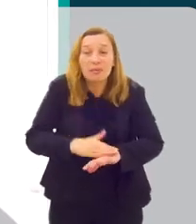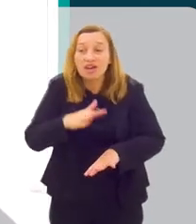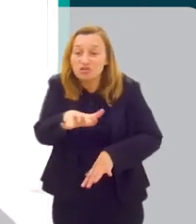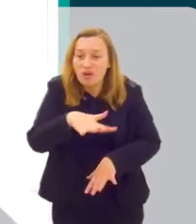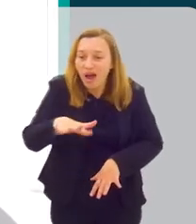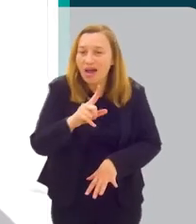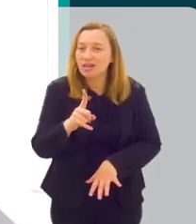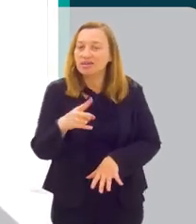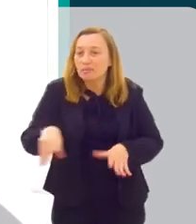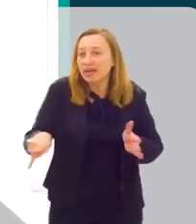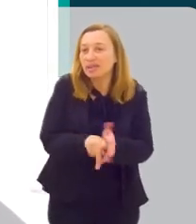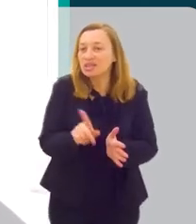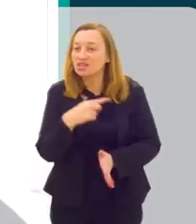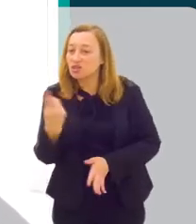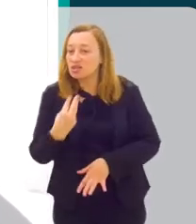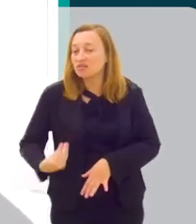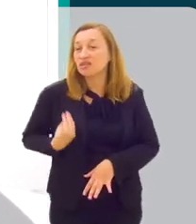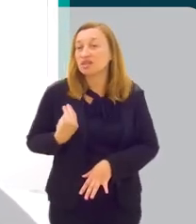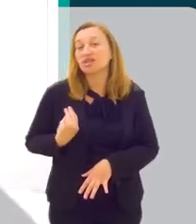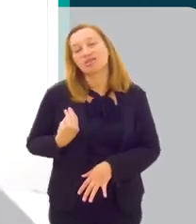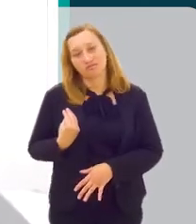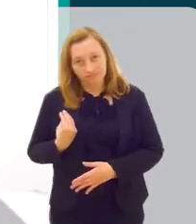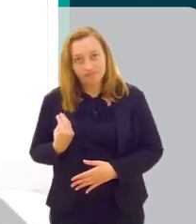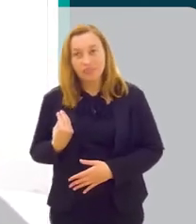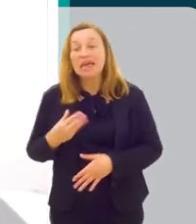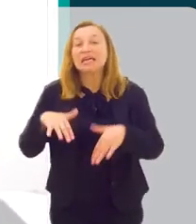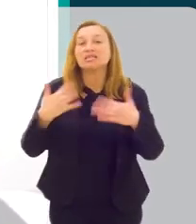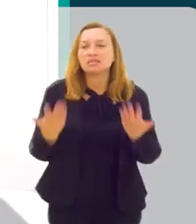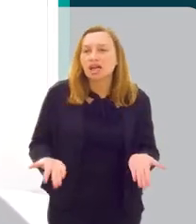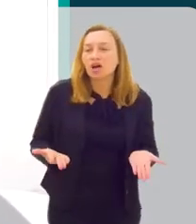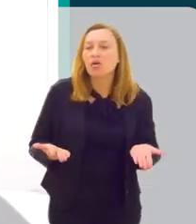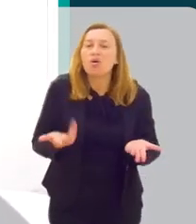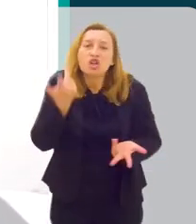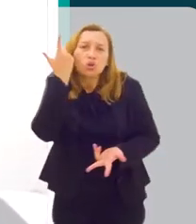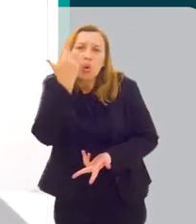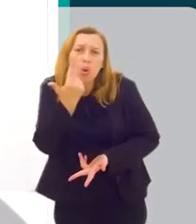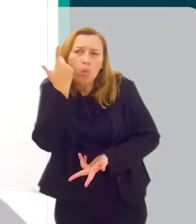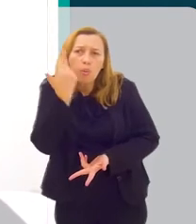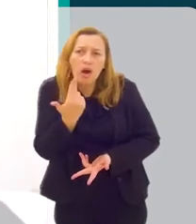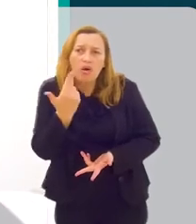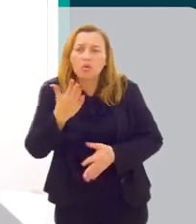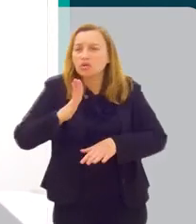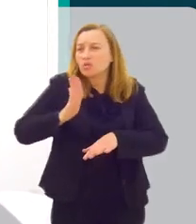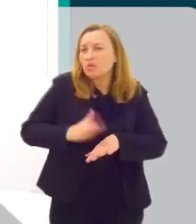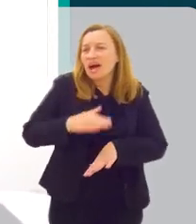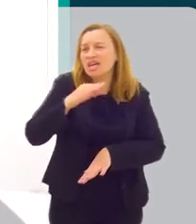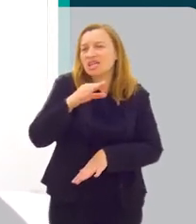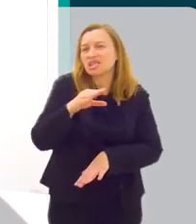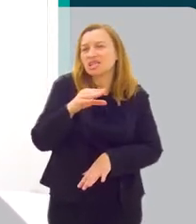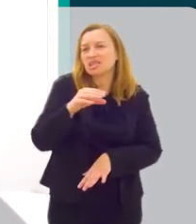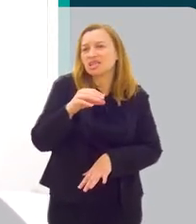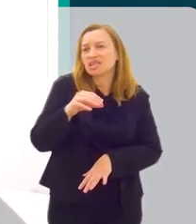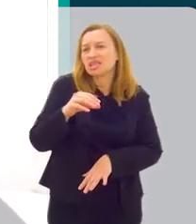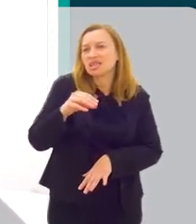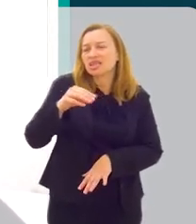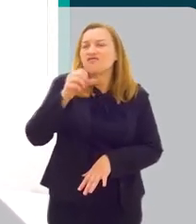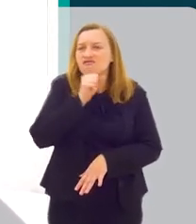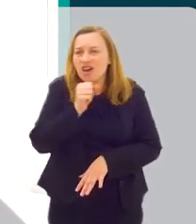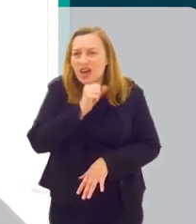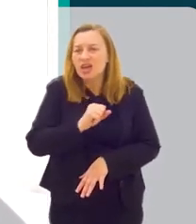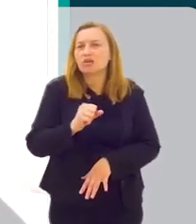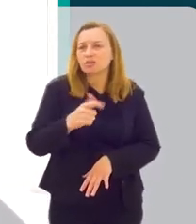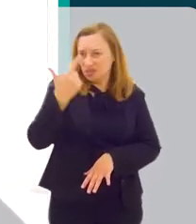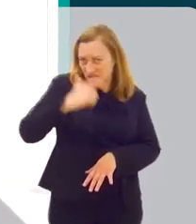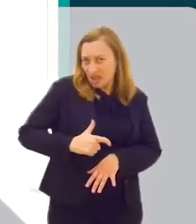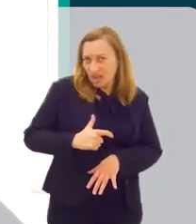sexo é mais uma área da nossa vida. É mais um comportamento. Então, é natural que quanto mais maturidade,